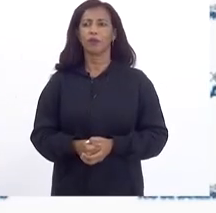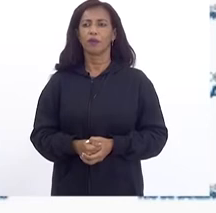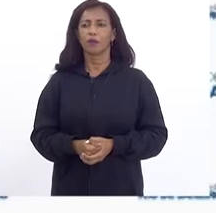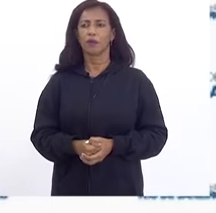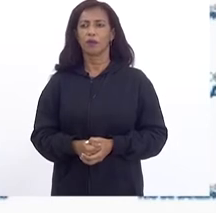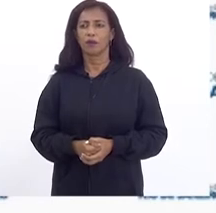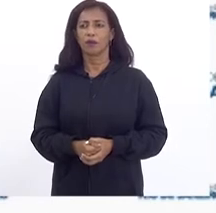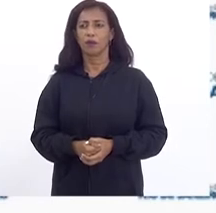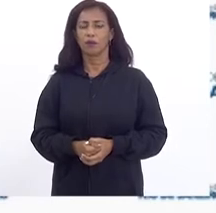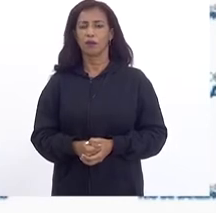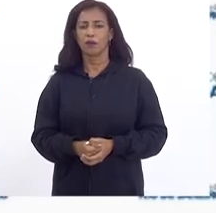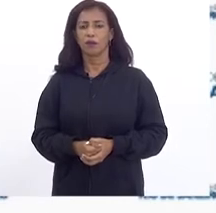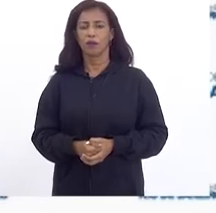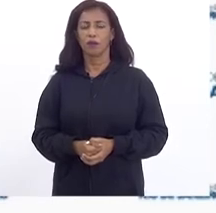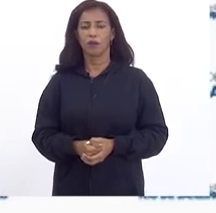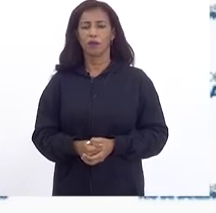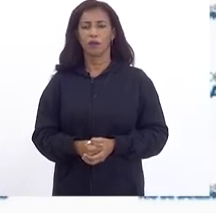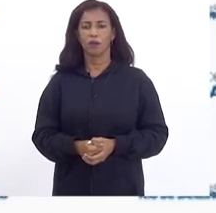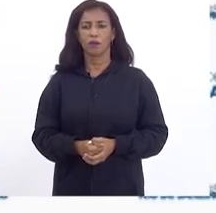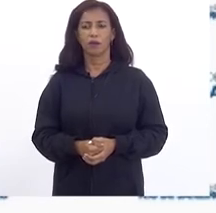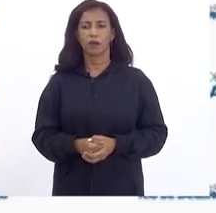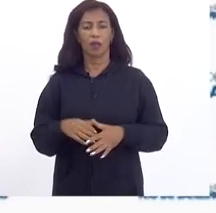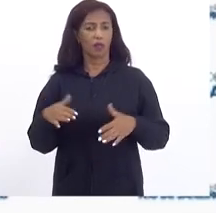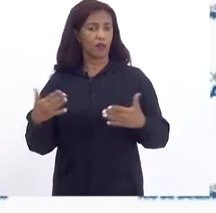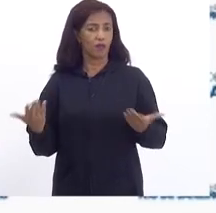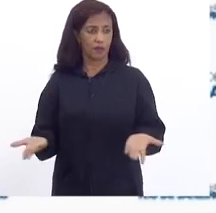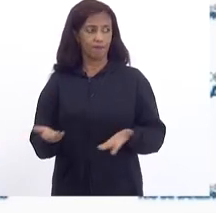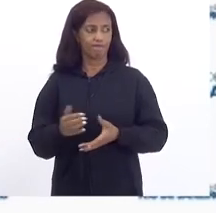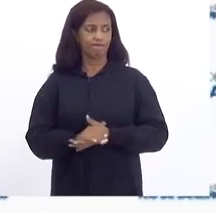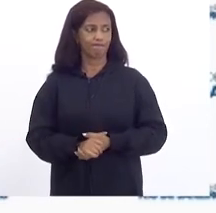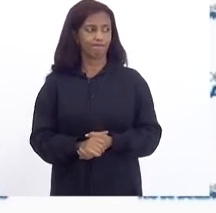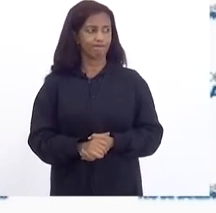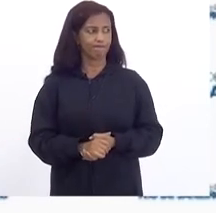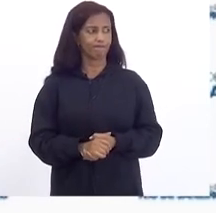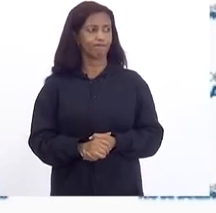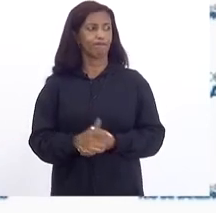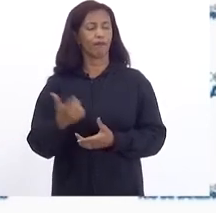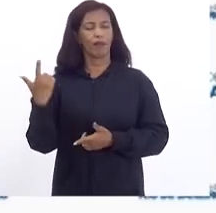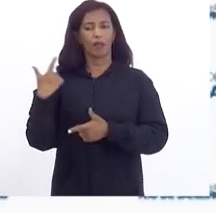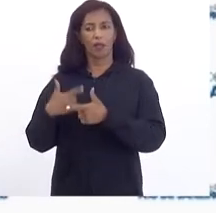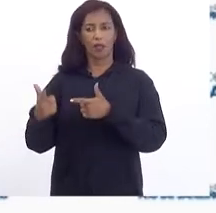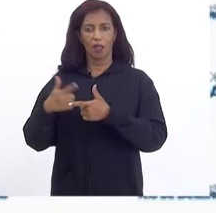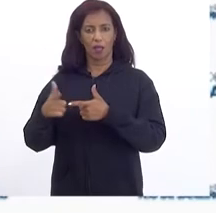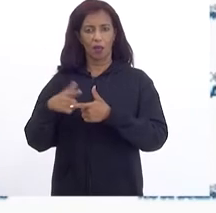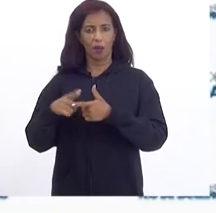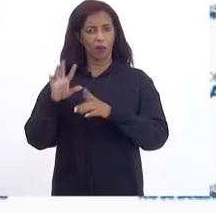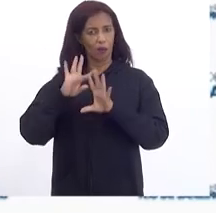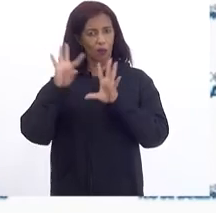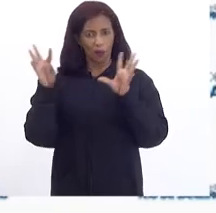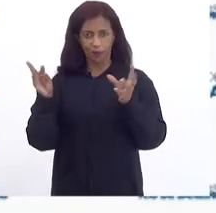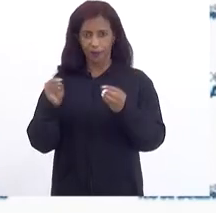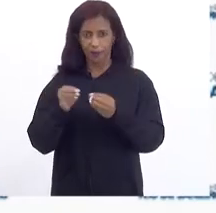Do posto De gasolina Enfim Esse é um Programa Complexo